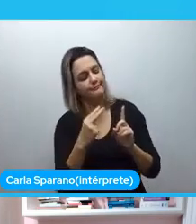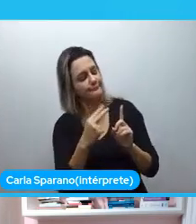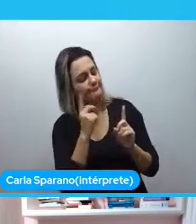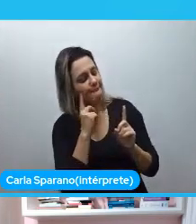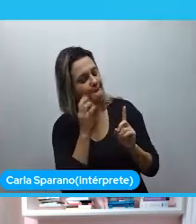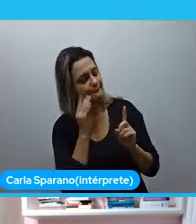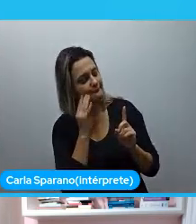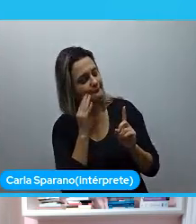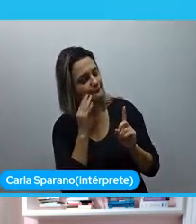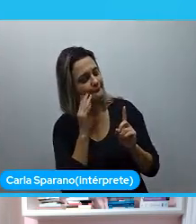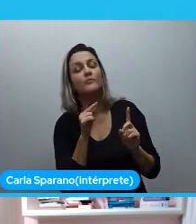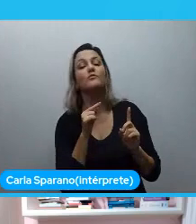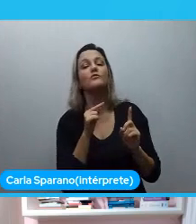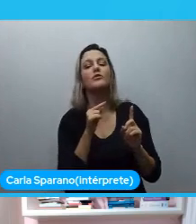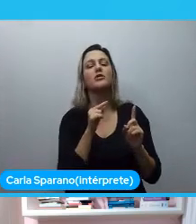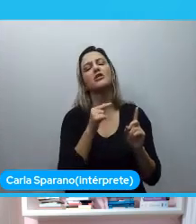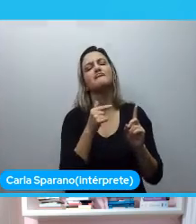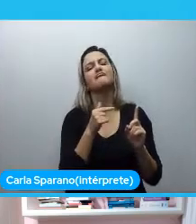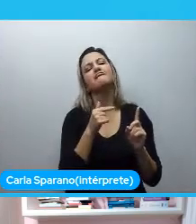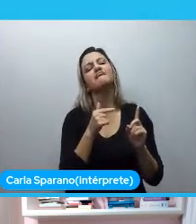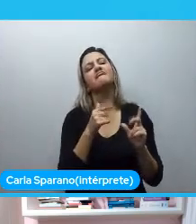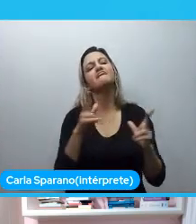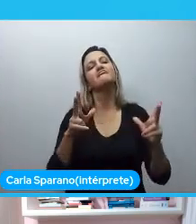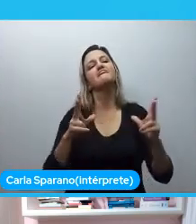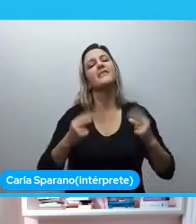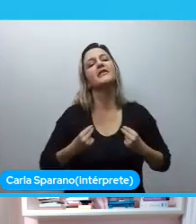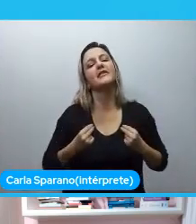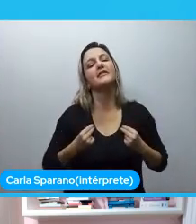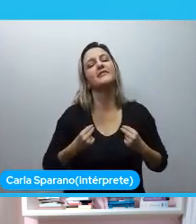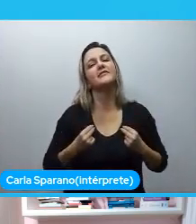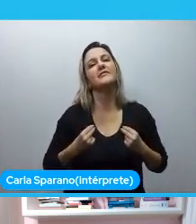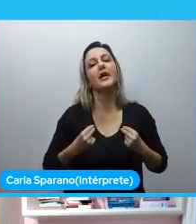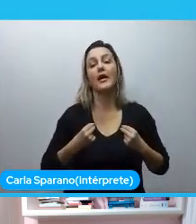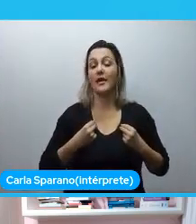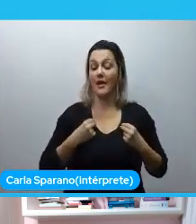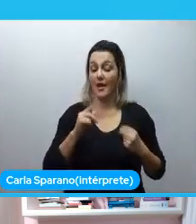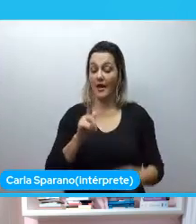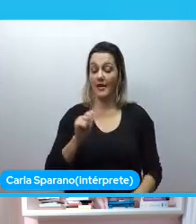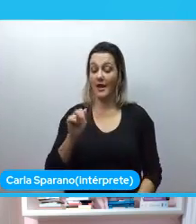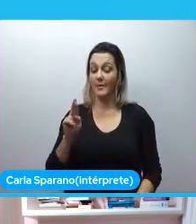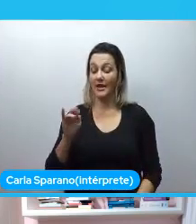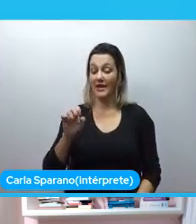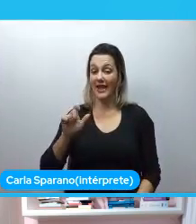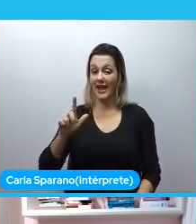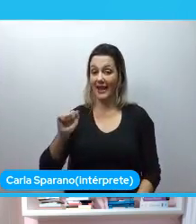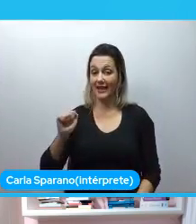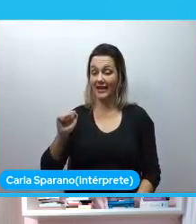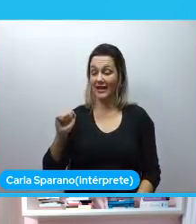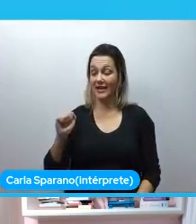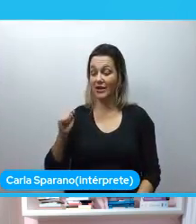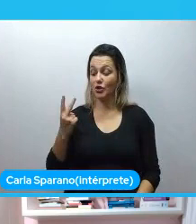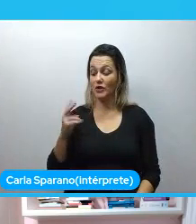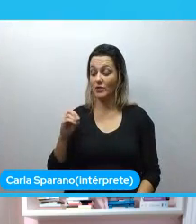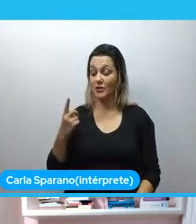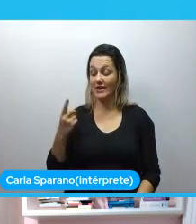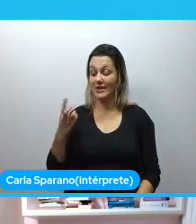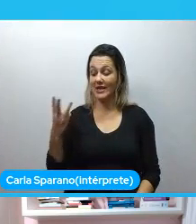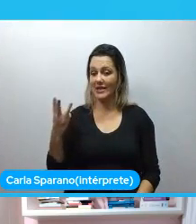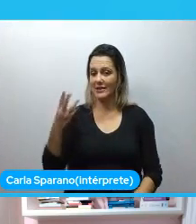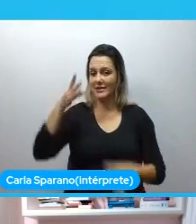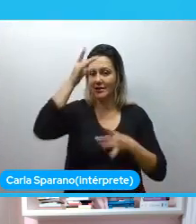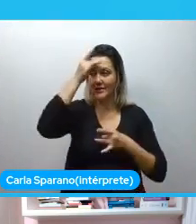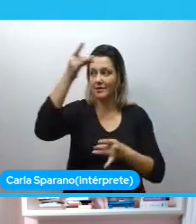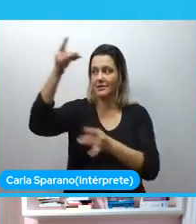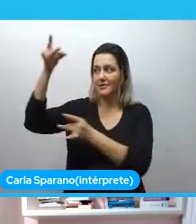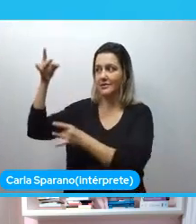de meritocracia ela mudou muito, né? A Gabriela de 2013 pensava de uma forma totalmente diferente e aí eu